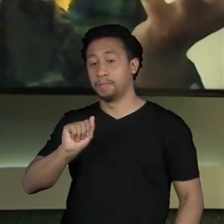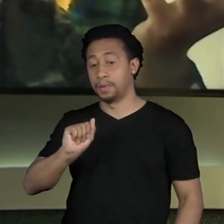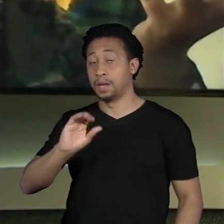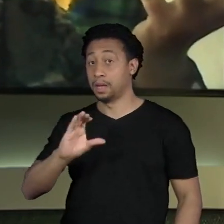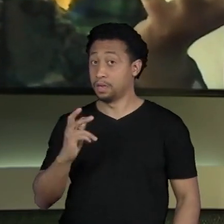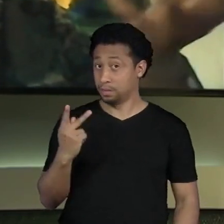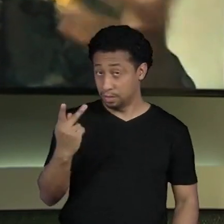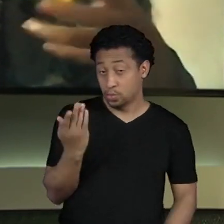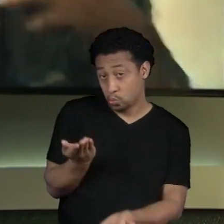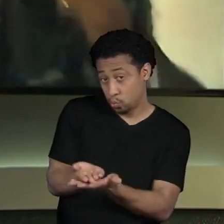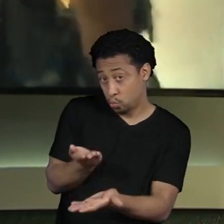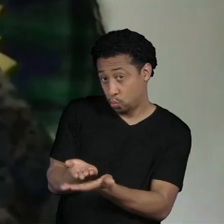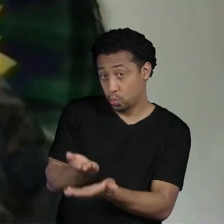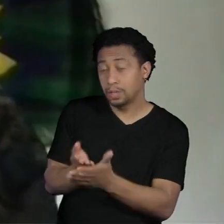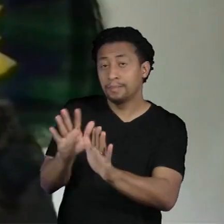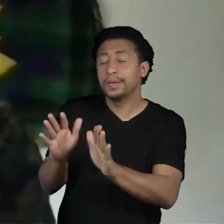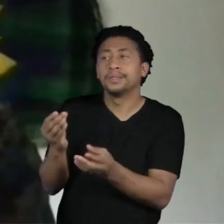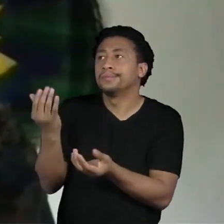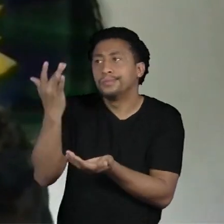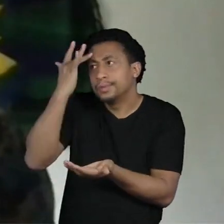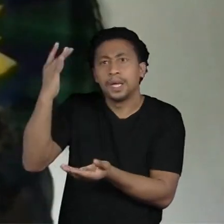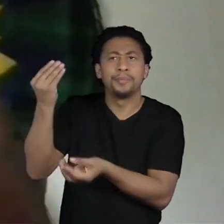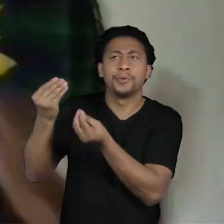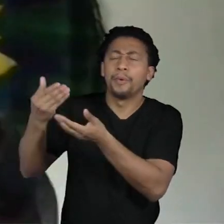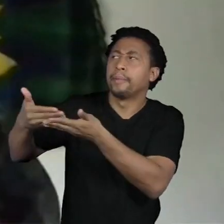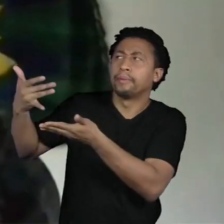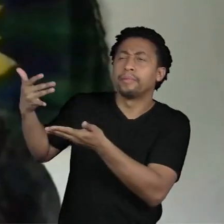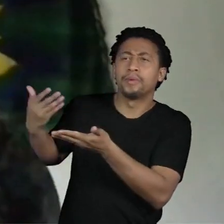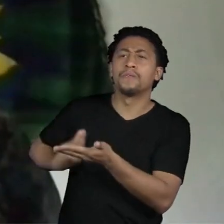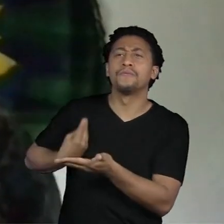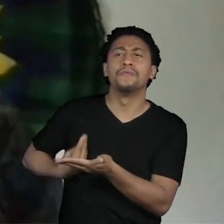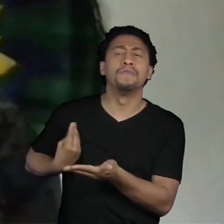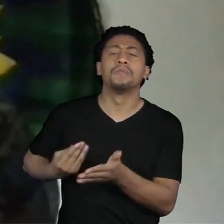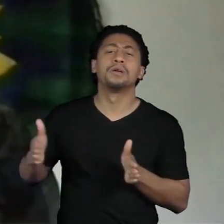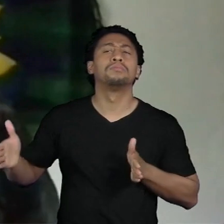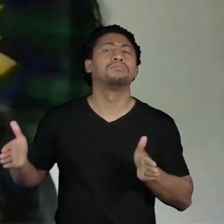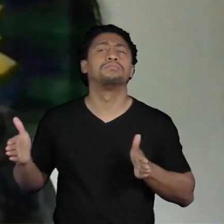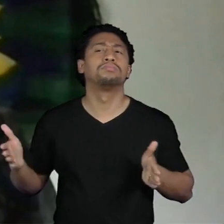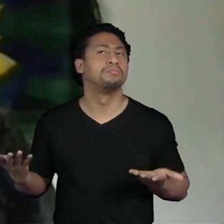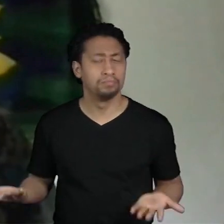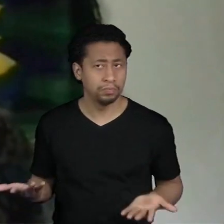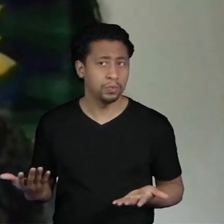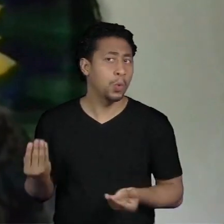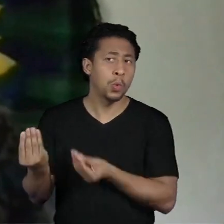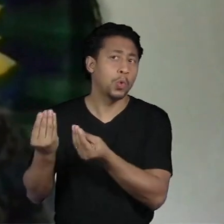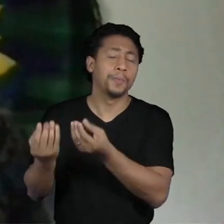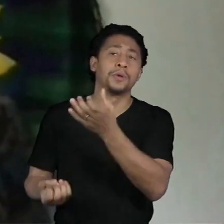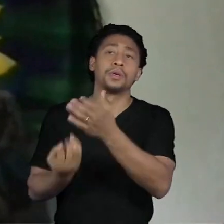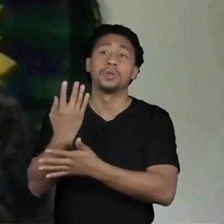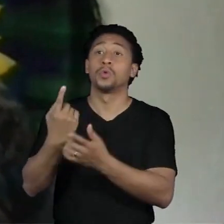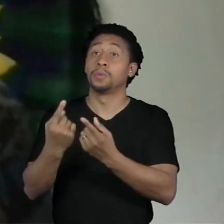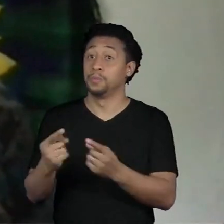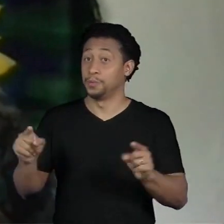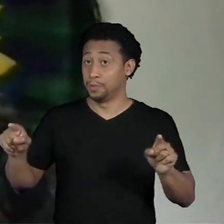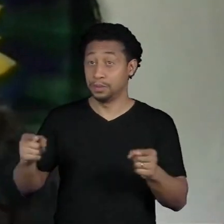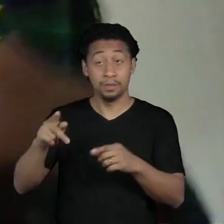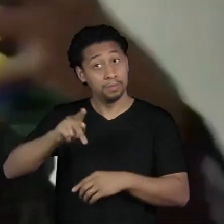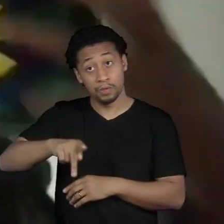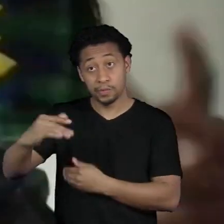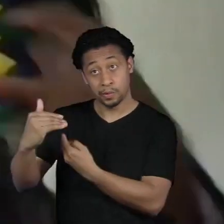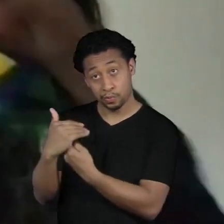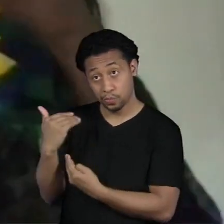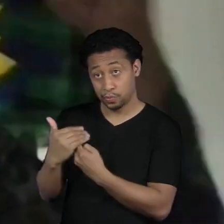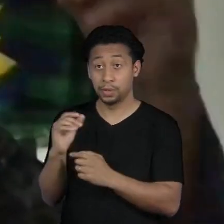ter uma memória de o que ele fez o que ele vivia naquela época que ele fez aquela música então o professor sempre diz